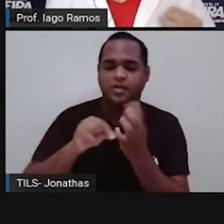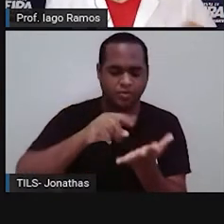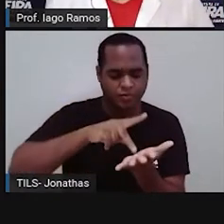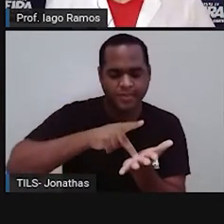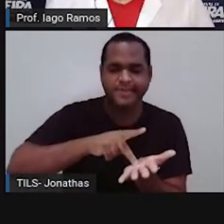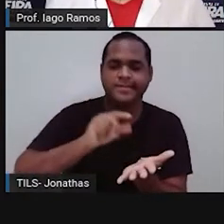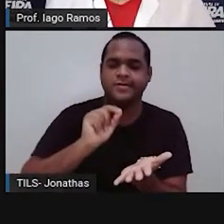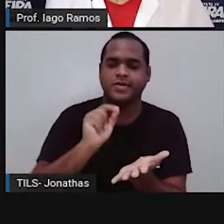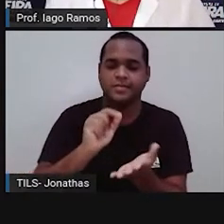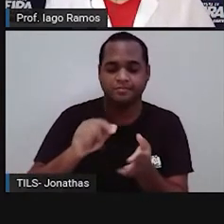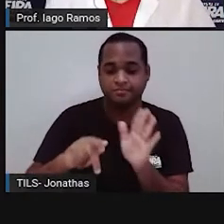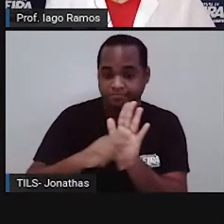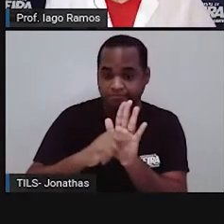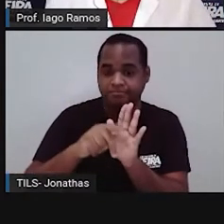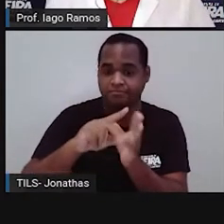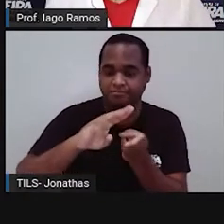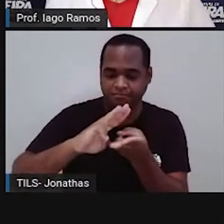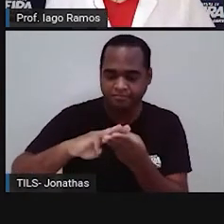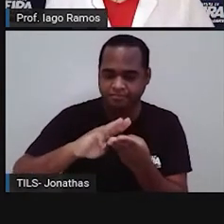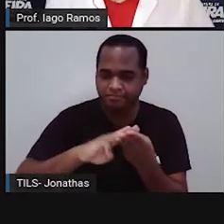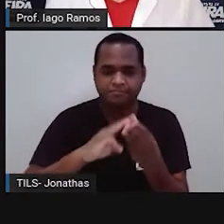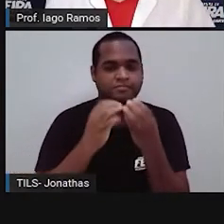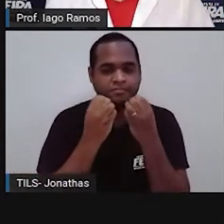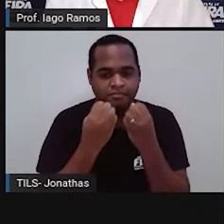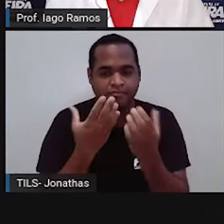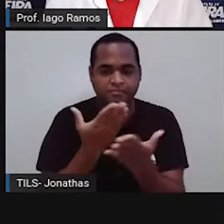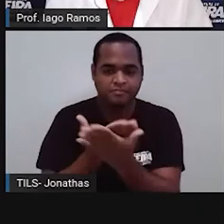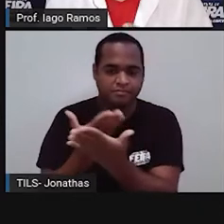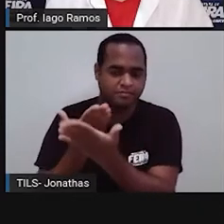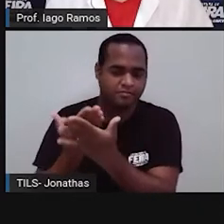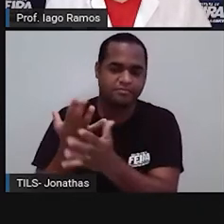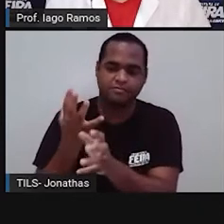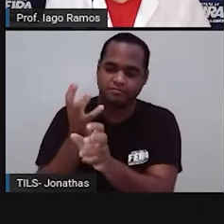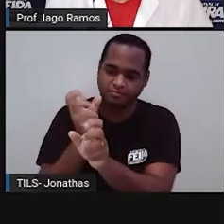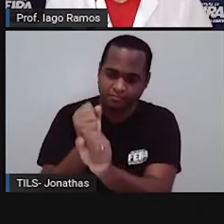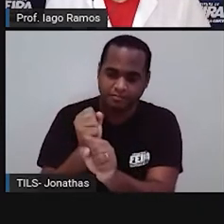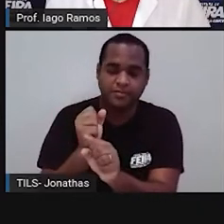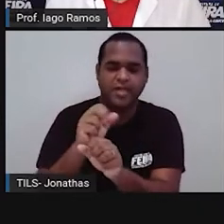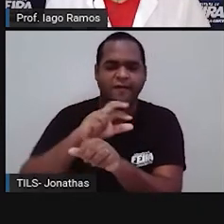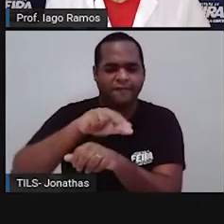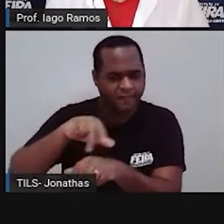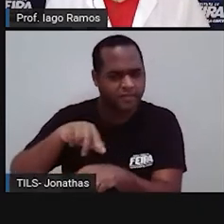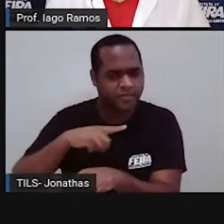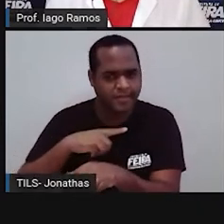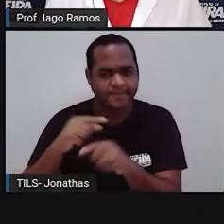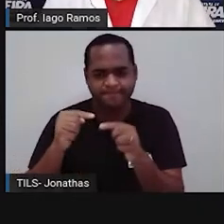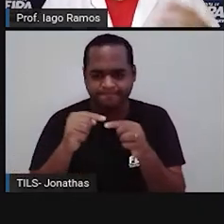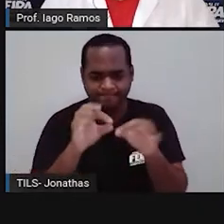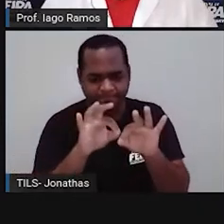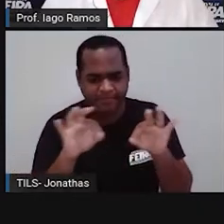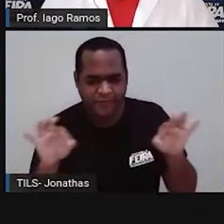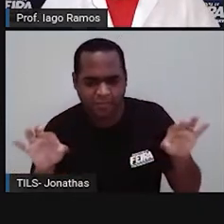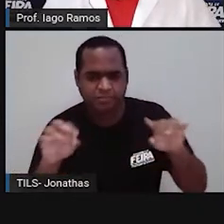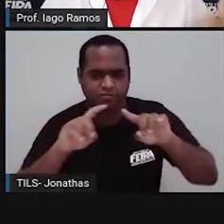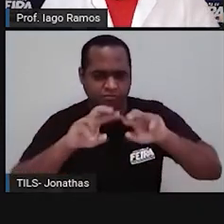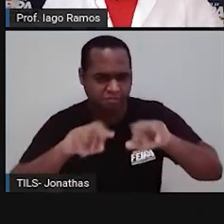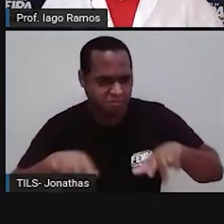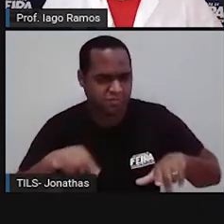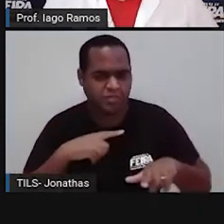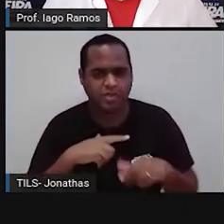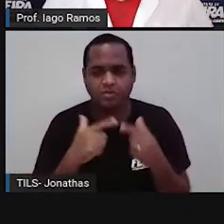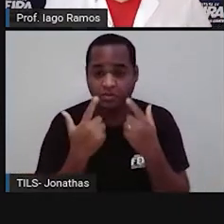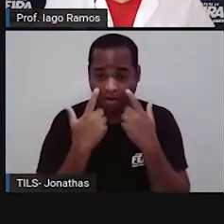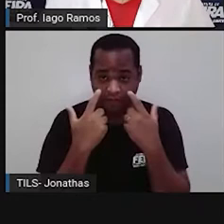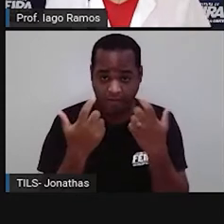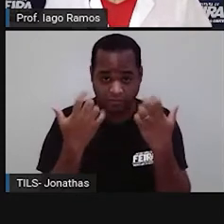parte da matemática que estuda as medidas e as formas. Olha só, né? Bom, eu olhando